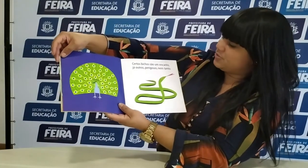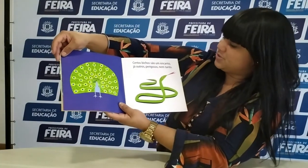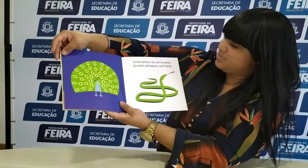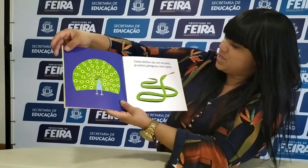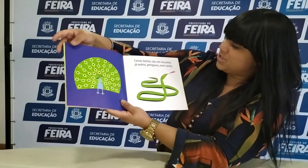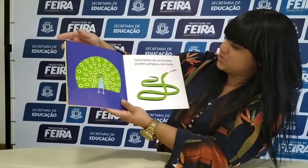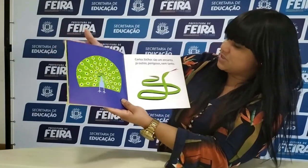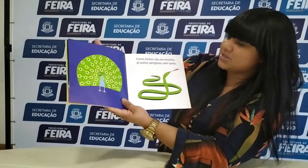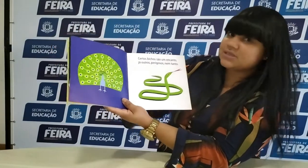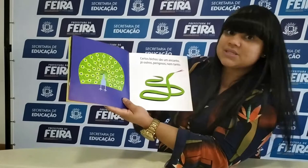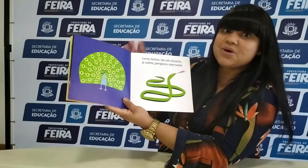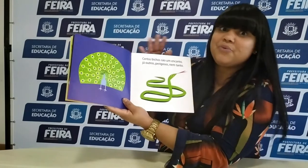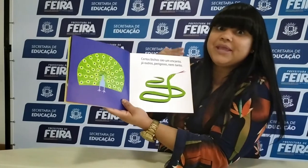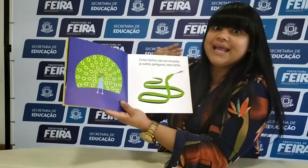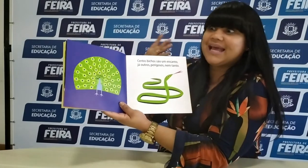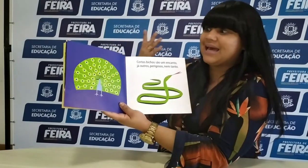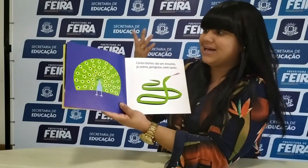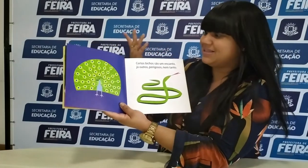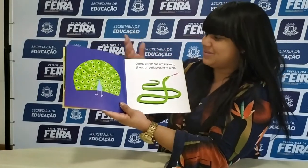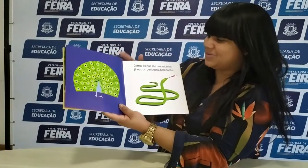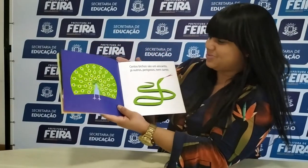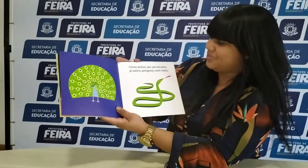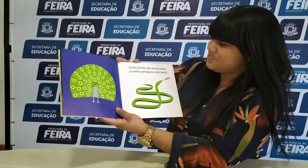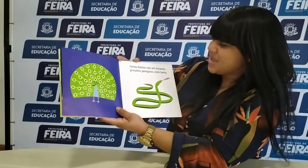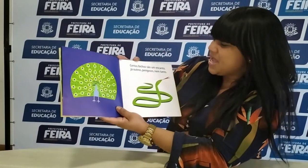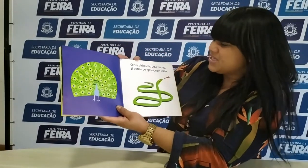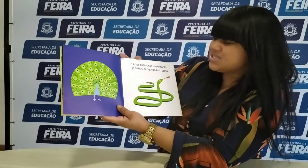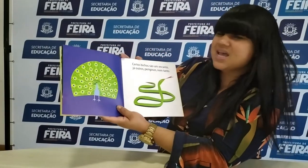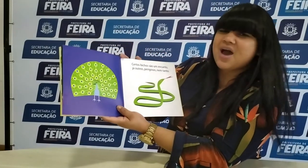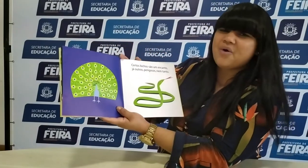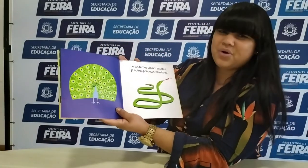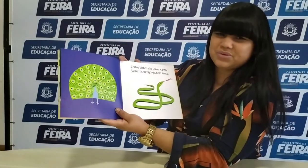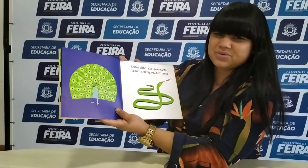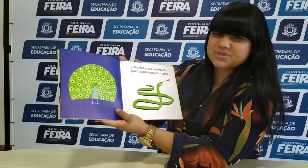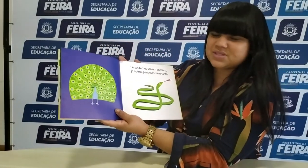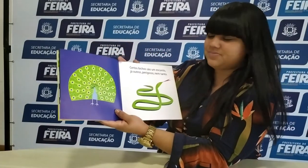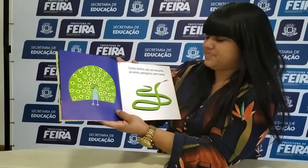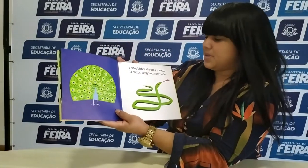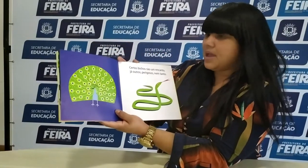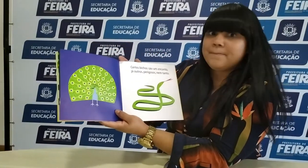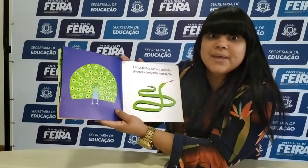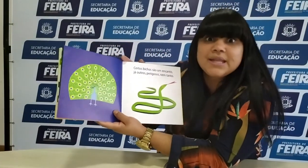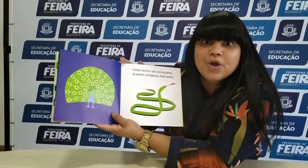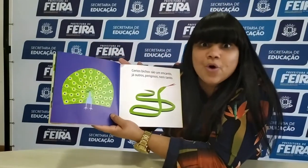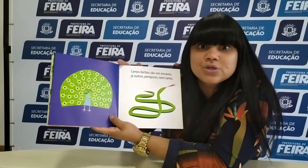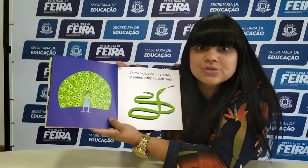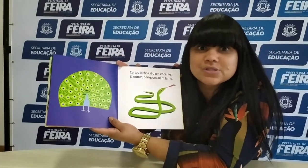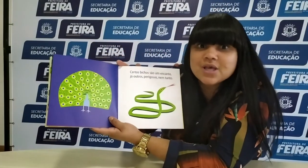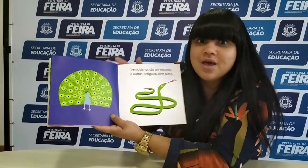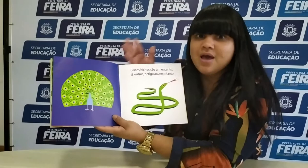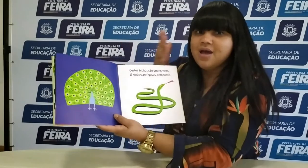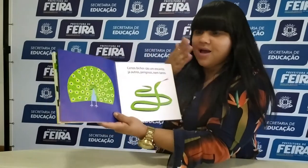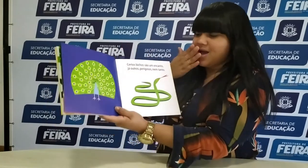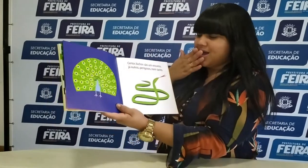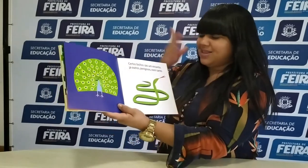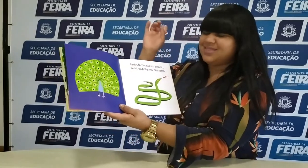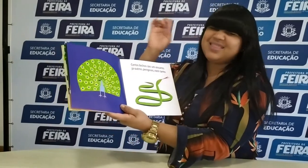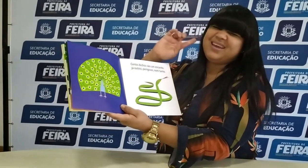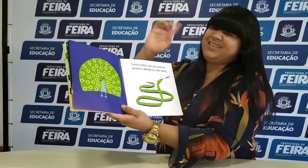Certos bichos são um encanto. Já outros, perigosos?